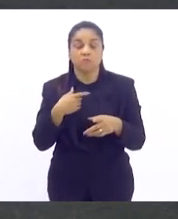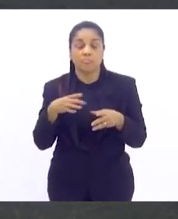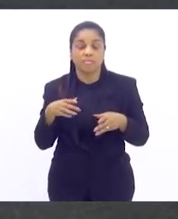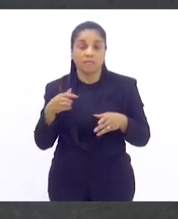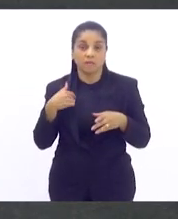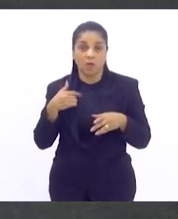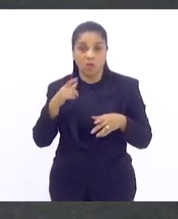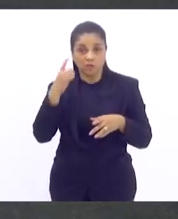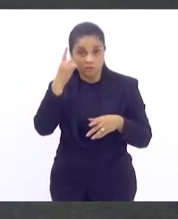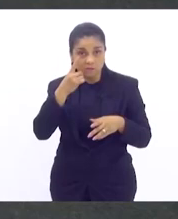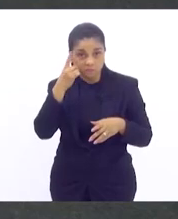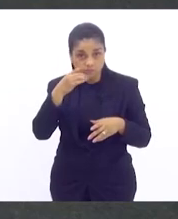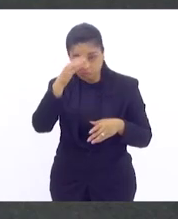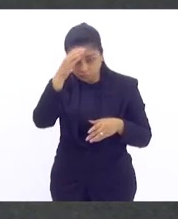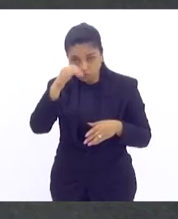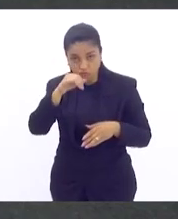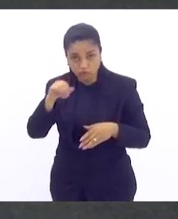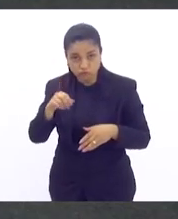deputada Tia Ju,